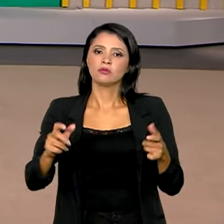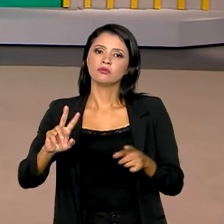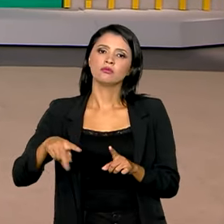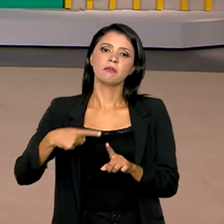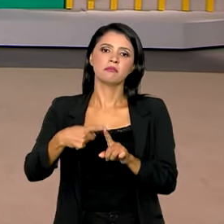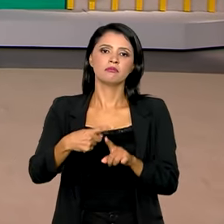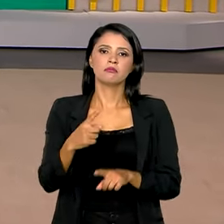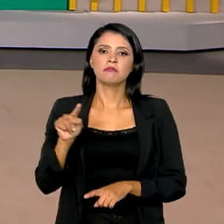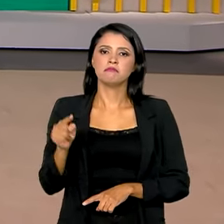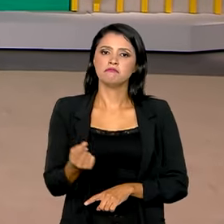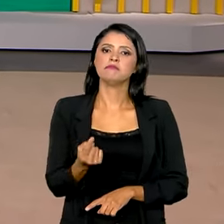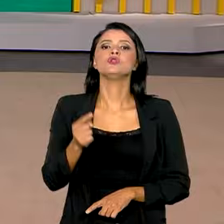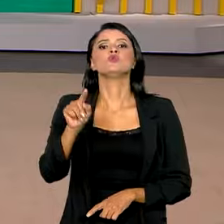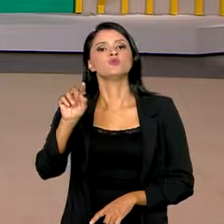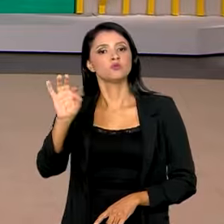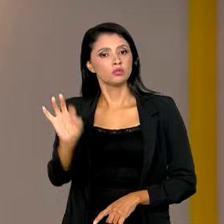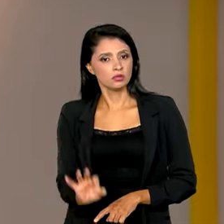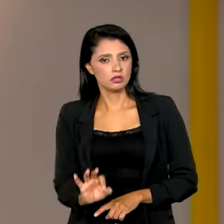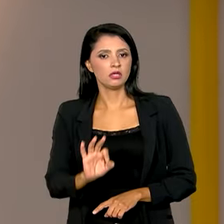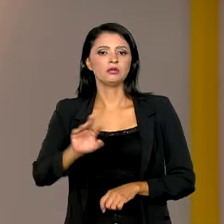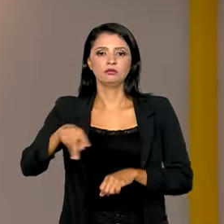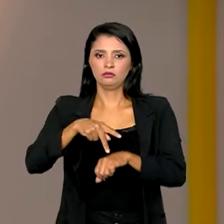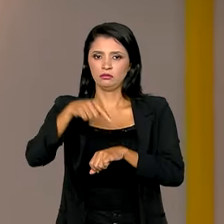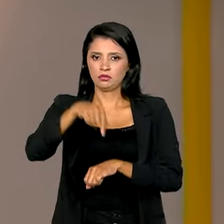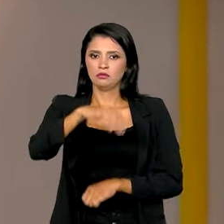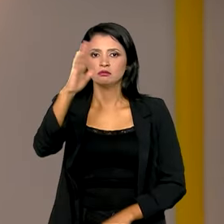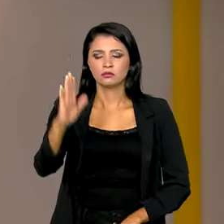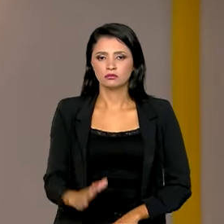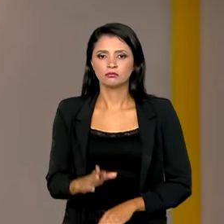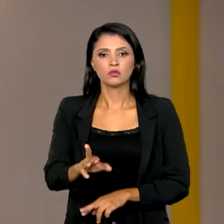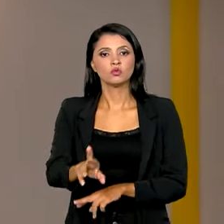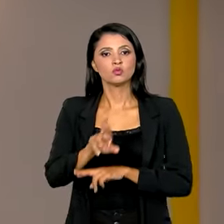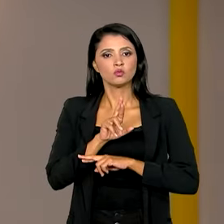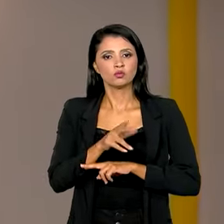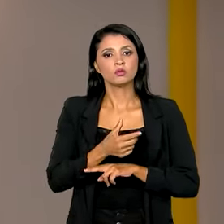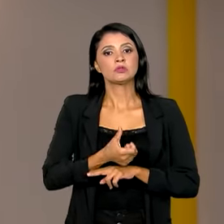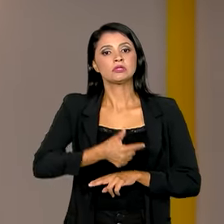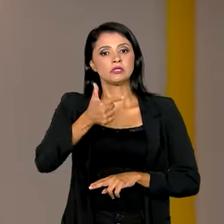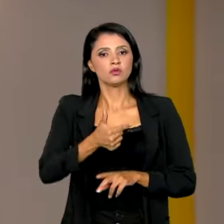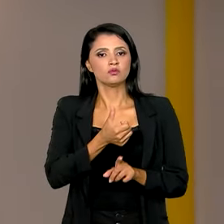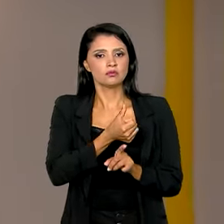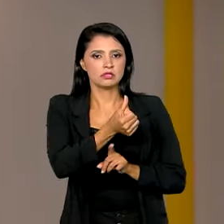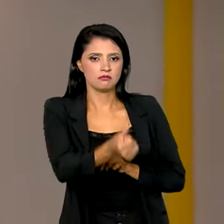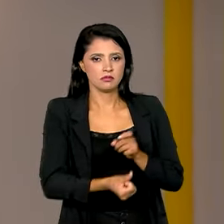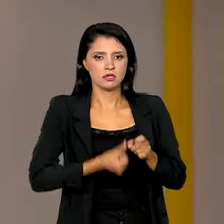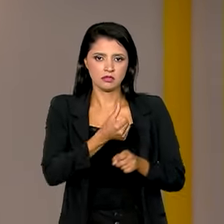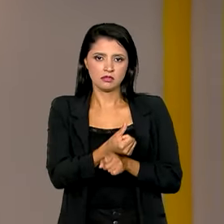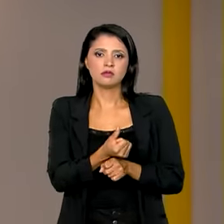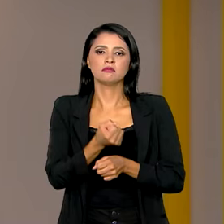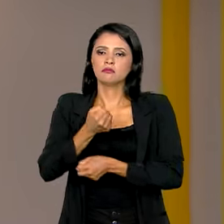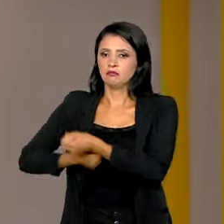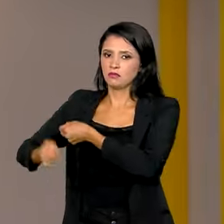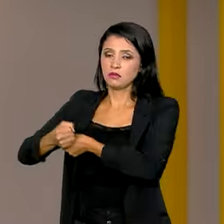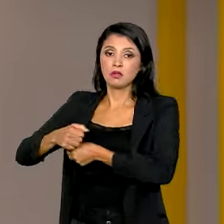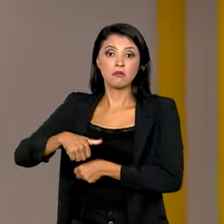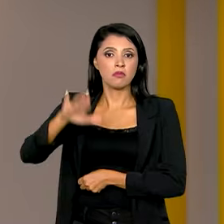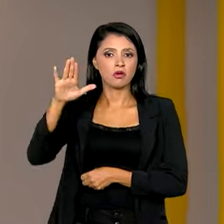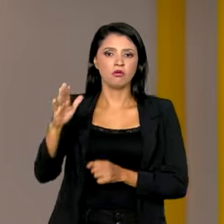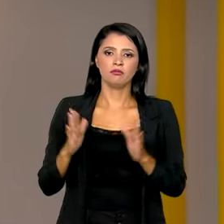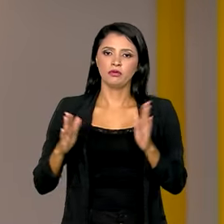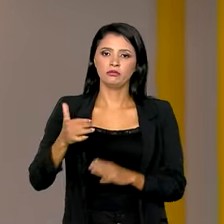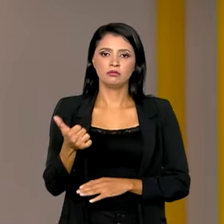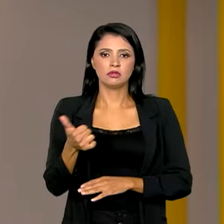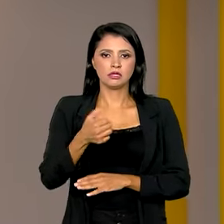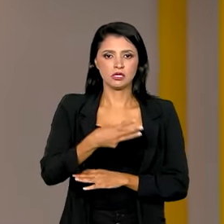de mil por cento no país. O resultado do segundo semestre do ano passado é o maior no Brasil em 13